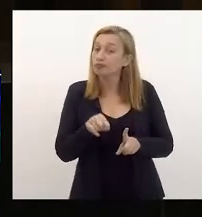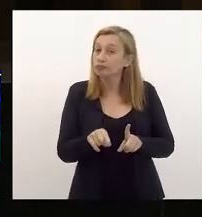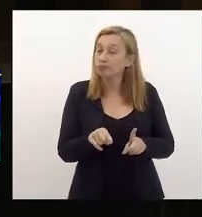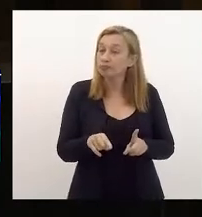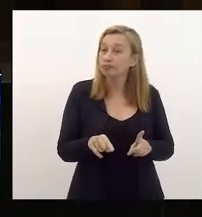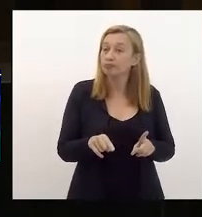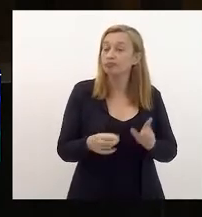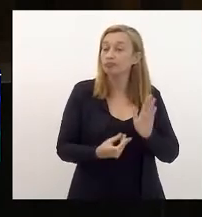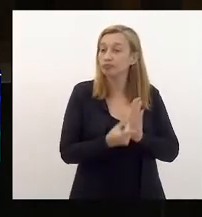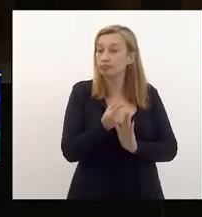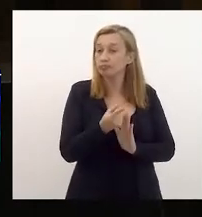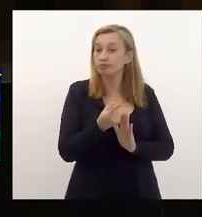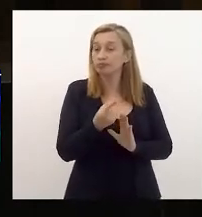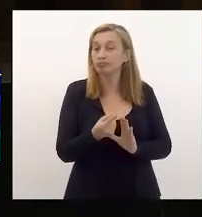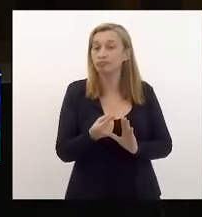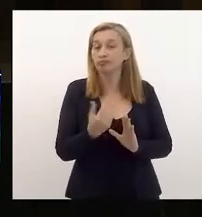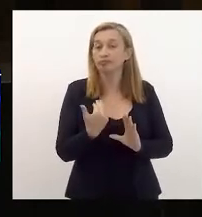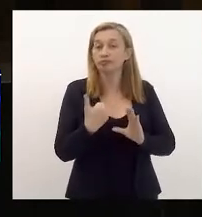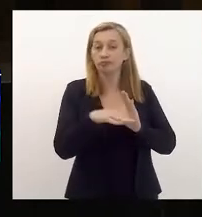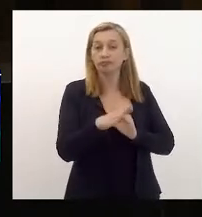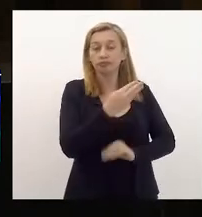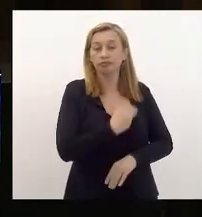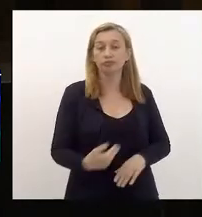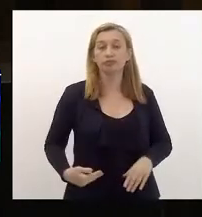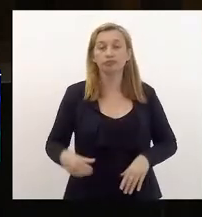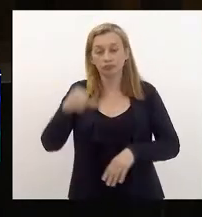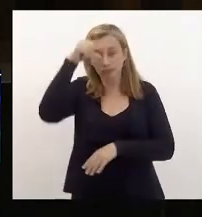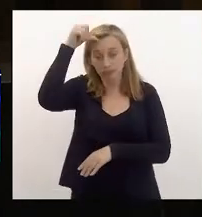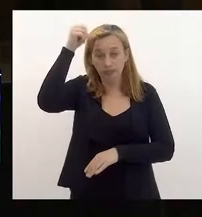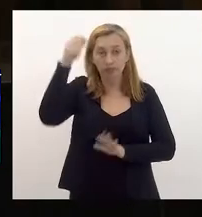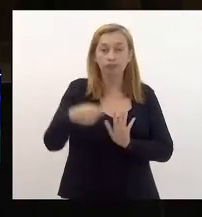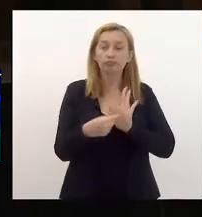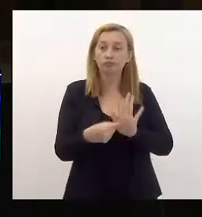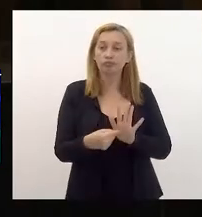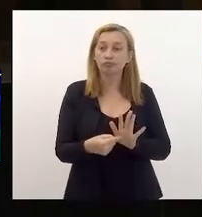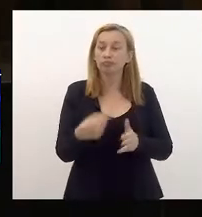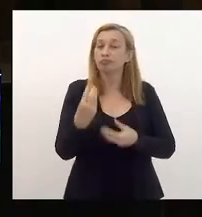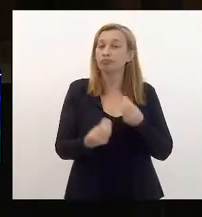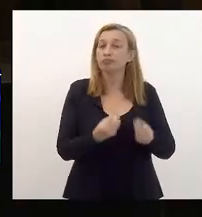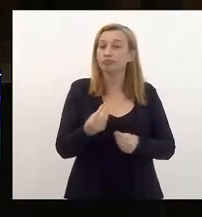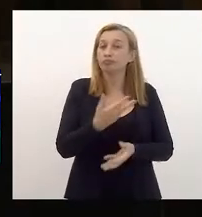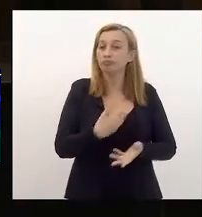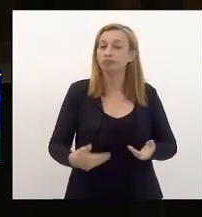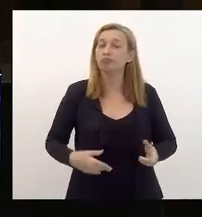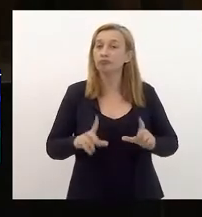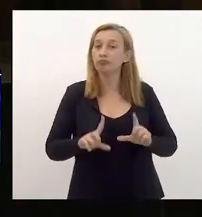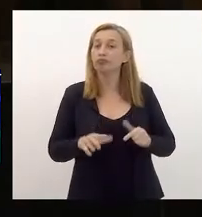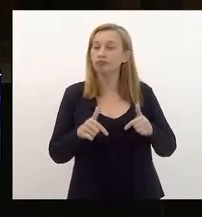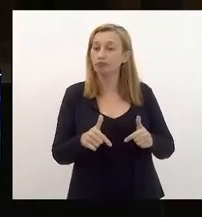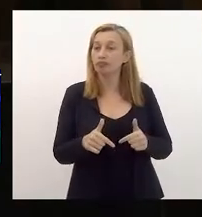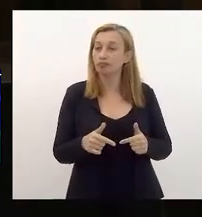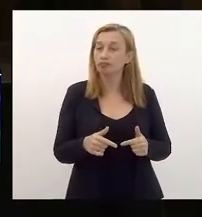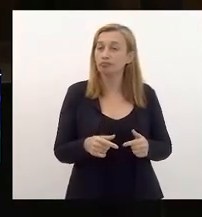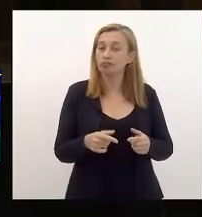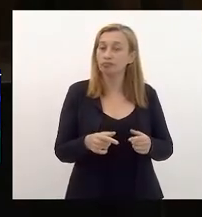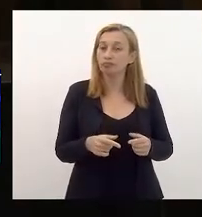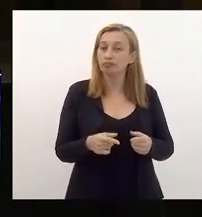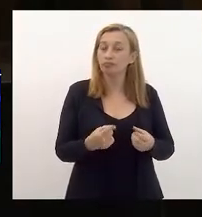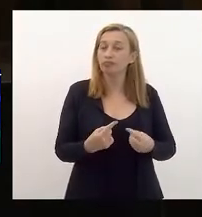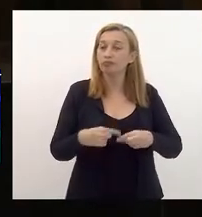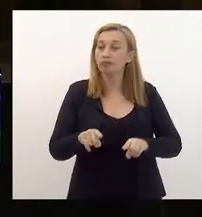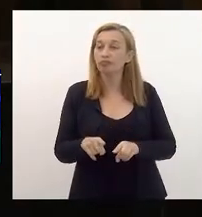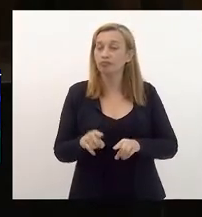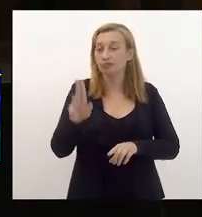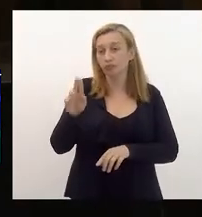orçamentária encaminhada pelo governo Cláudio Castro mostra o tratamento que esse governo vem dispensando à UESO e nos faz